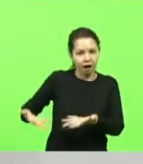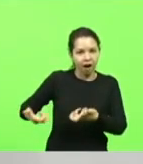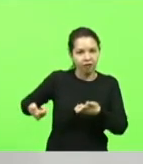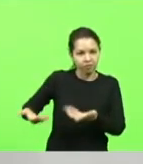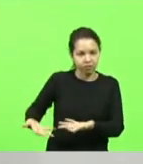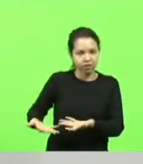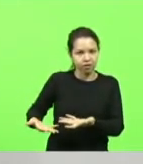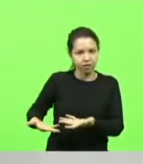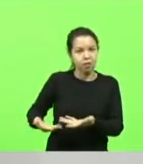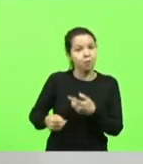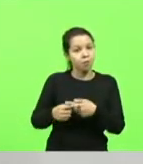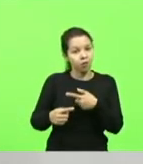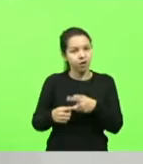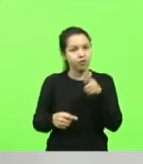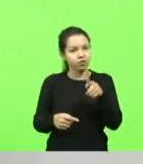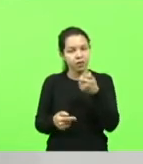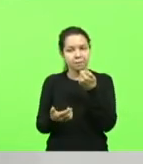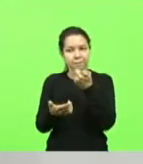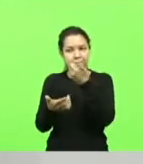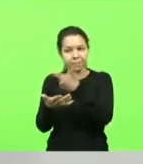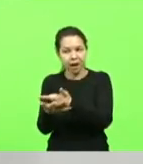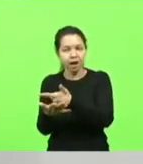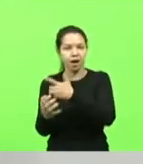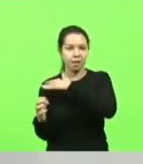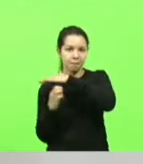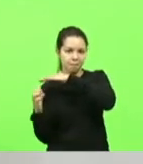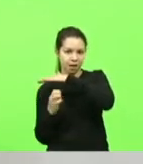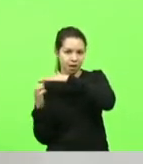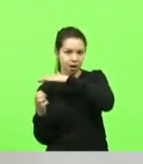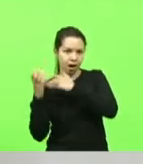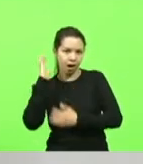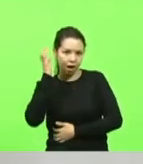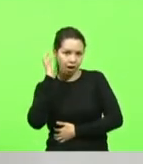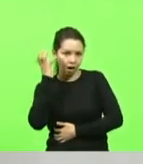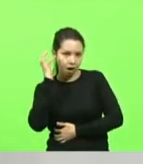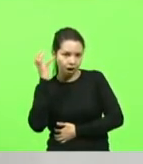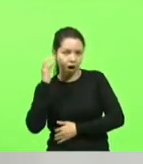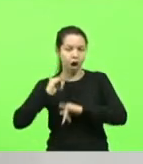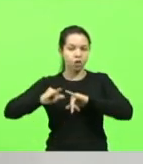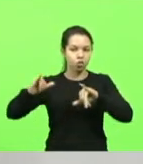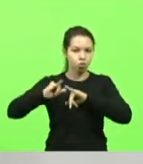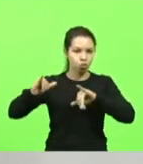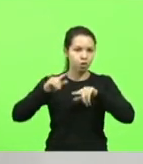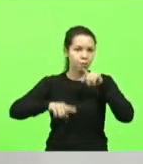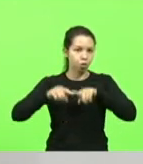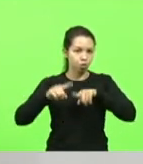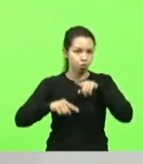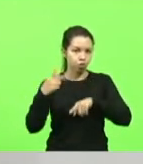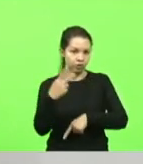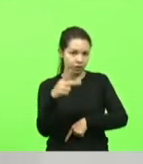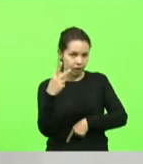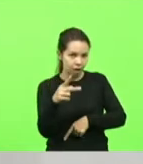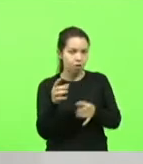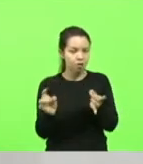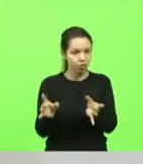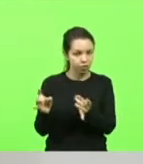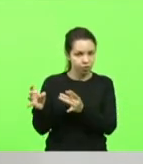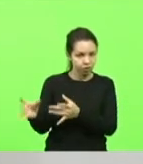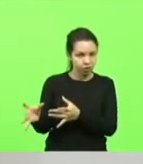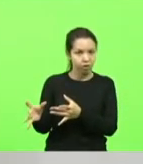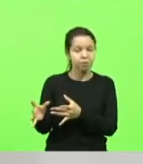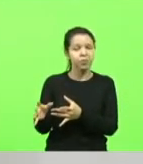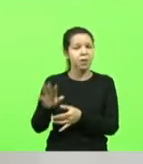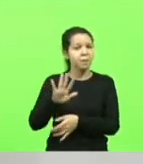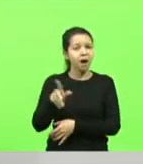rádio, presidente, deputado Nilson Berlanda, para fazer o anúncio do produto que você vende, e a mesma empresa